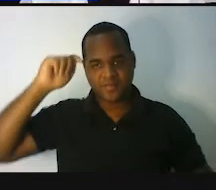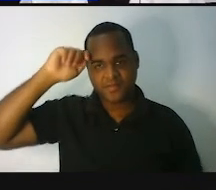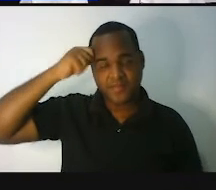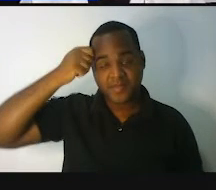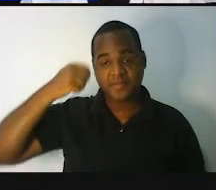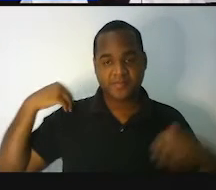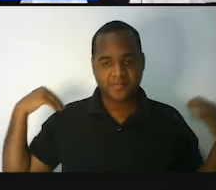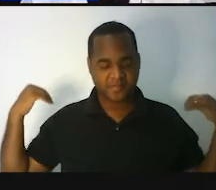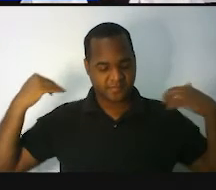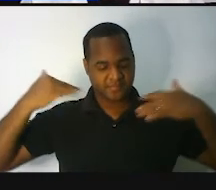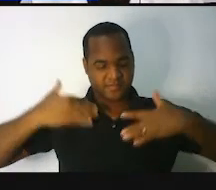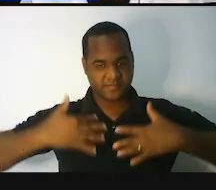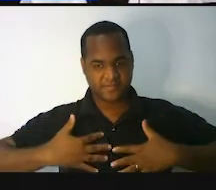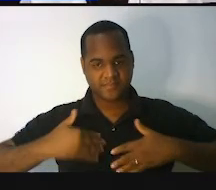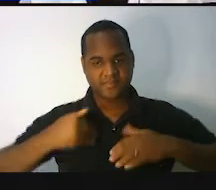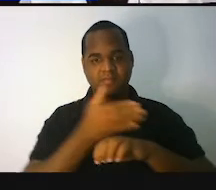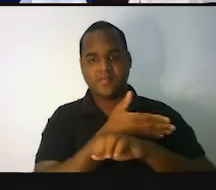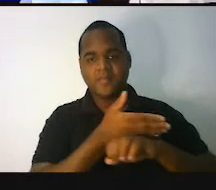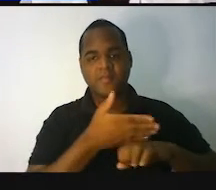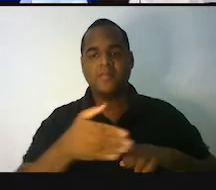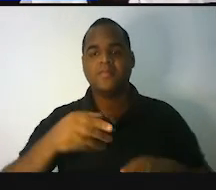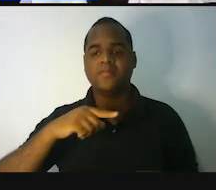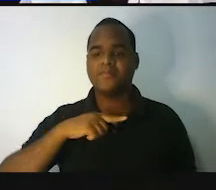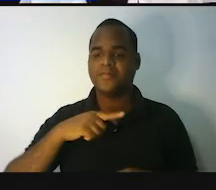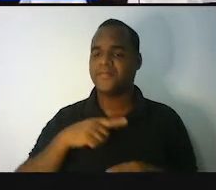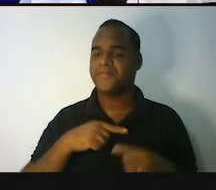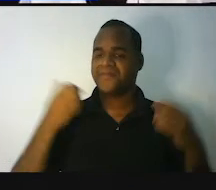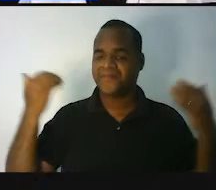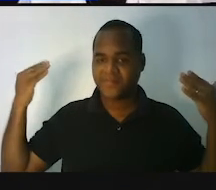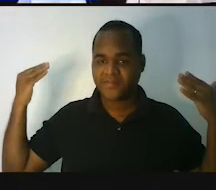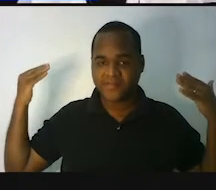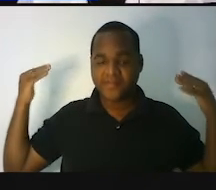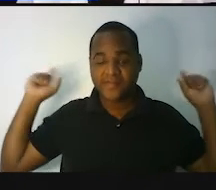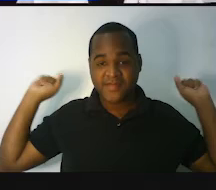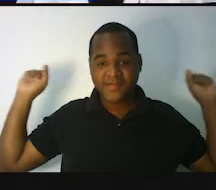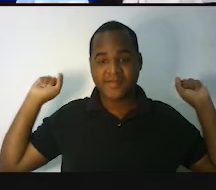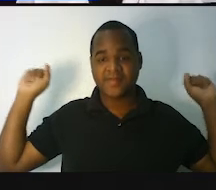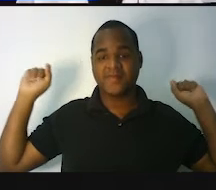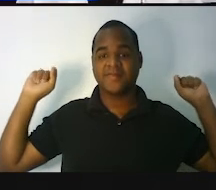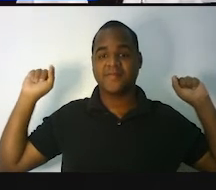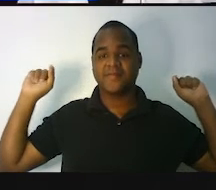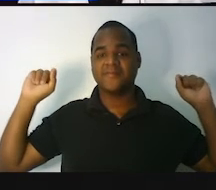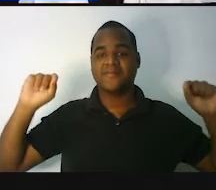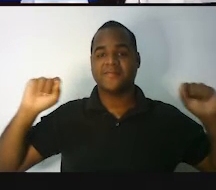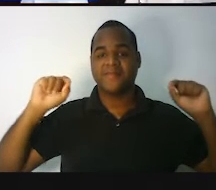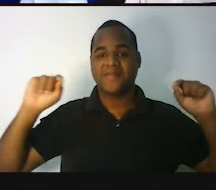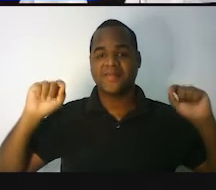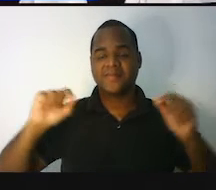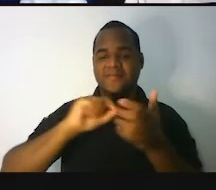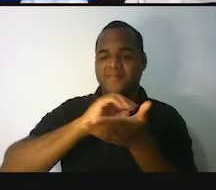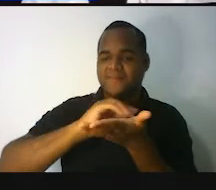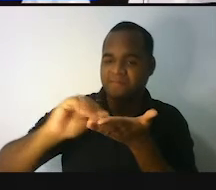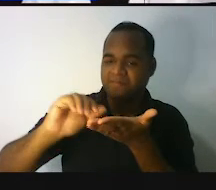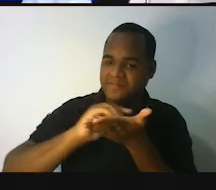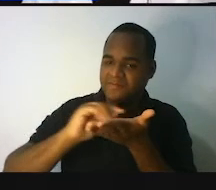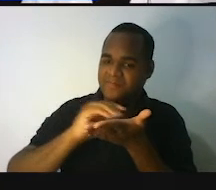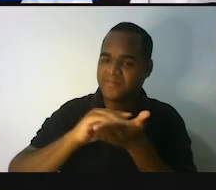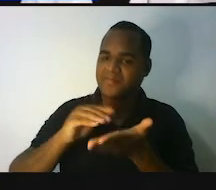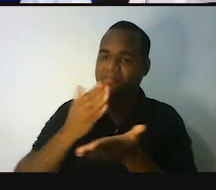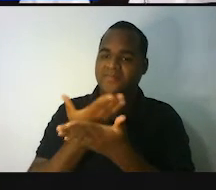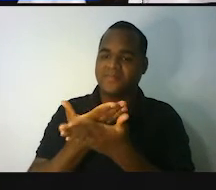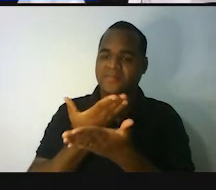por cima um jaleco branco e atrás de mim existe o cartaz da Secretaria